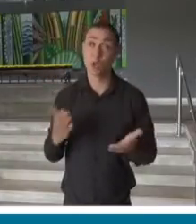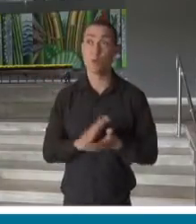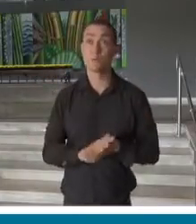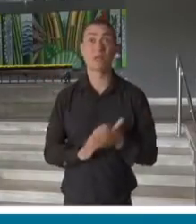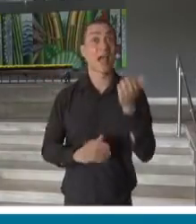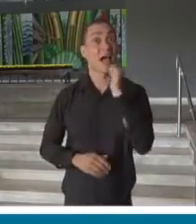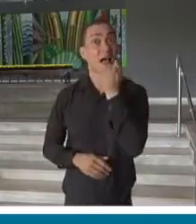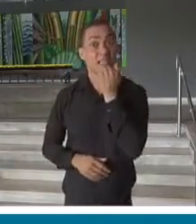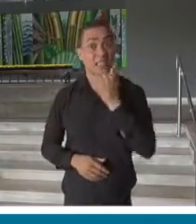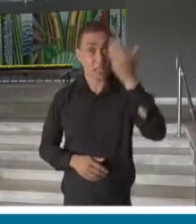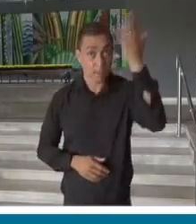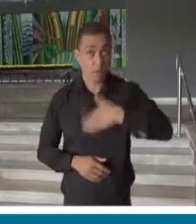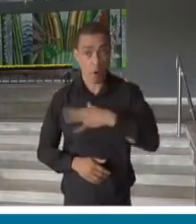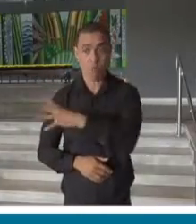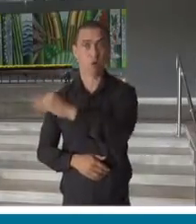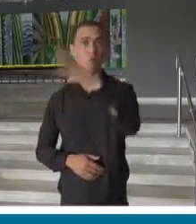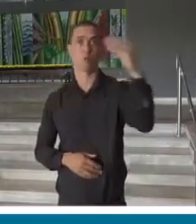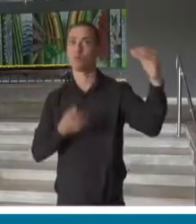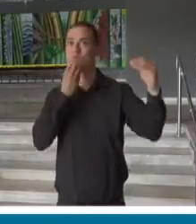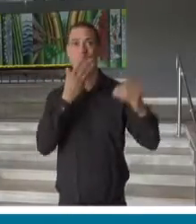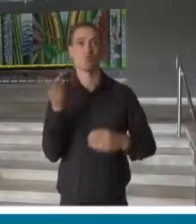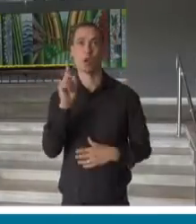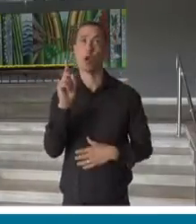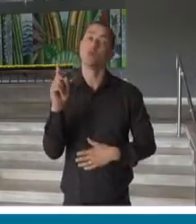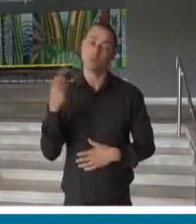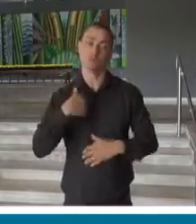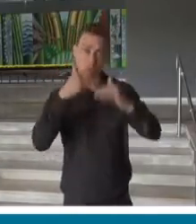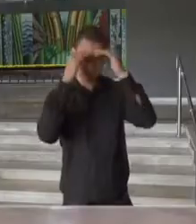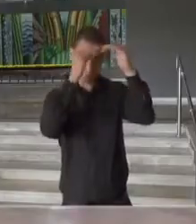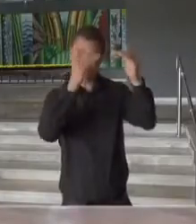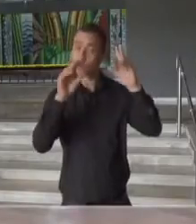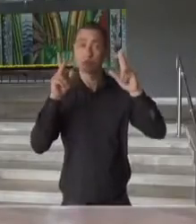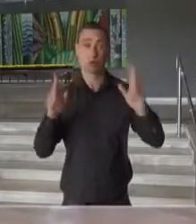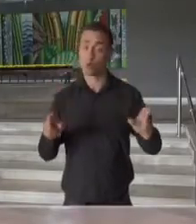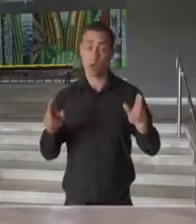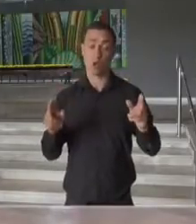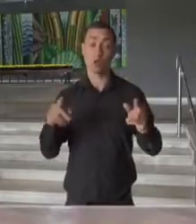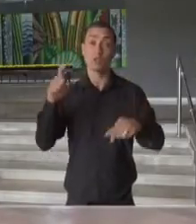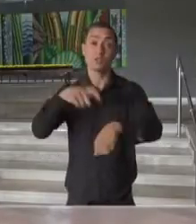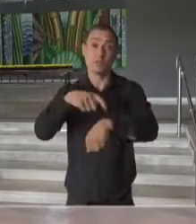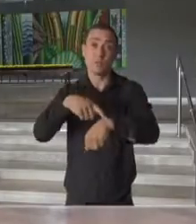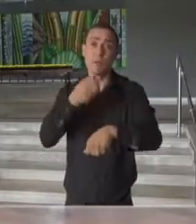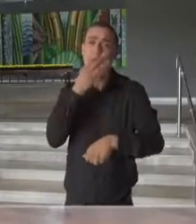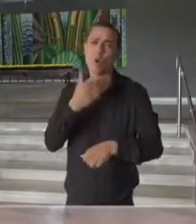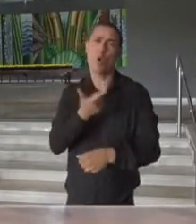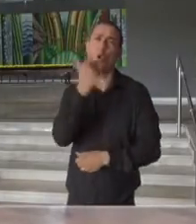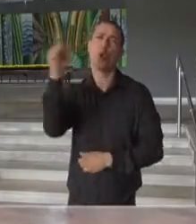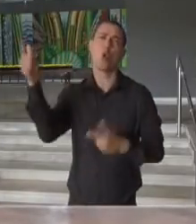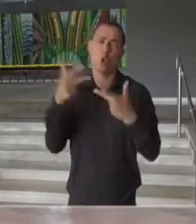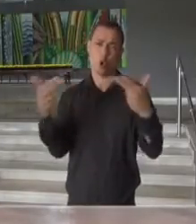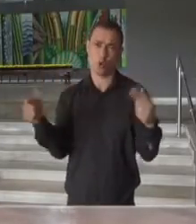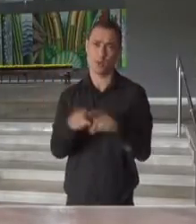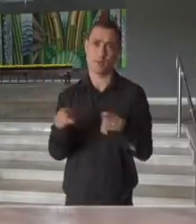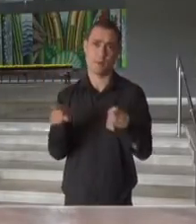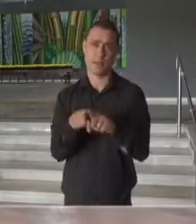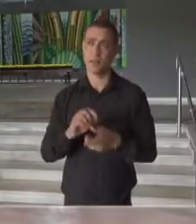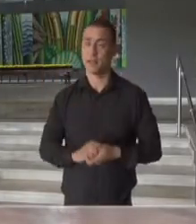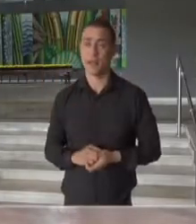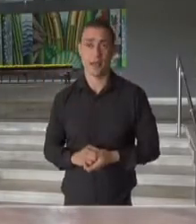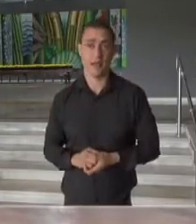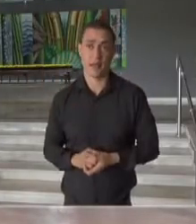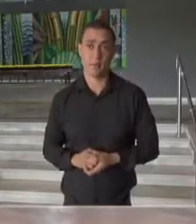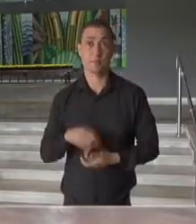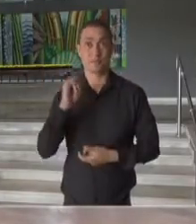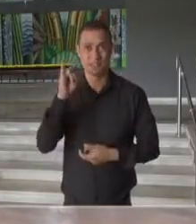mostrando que longos períodos não é bom, mas uma distribuição melhor e, obviamente, isso traz outros benefícios também. Ao dar a